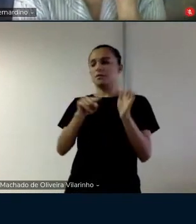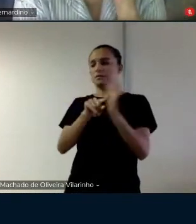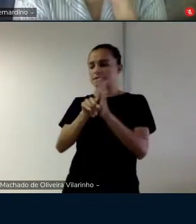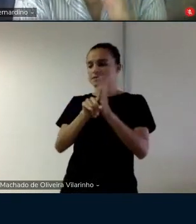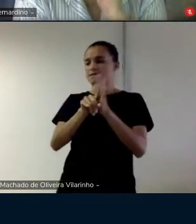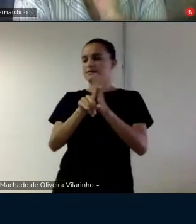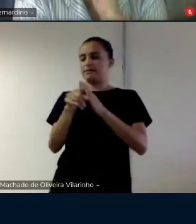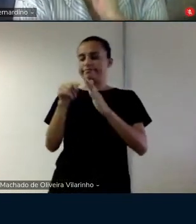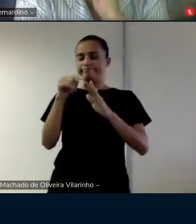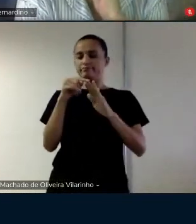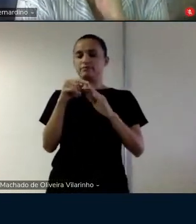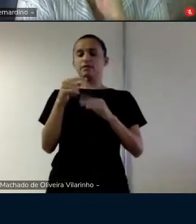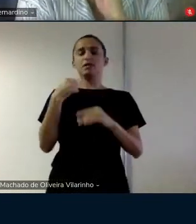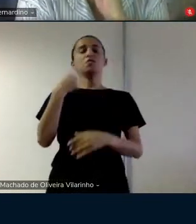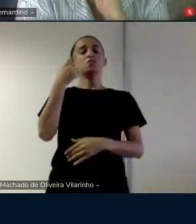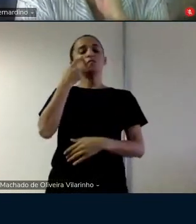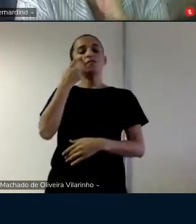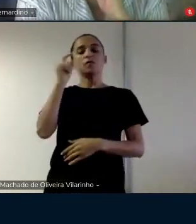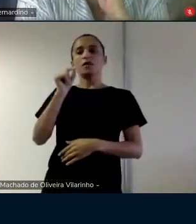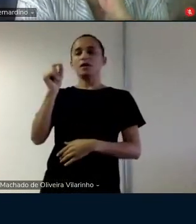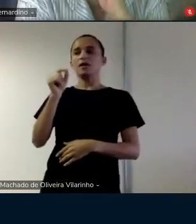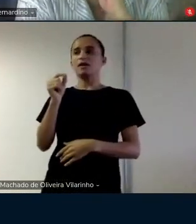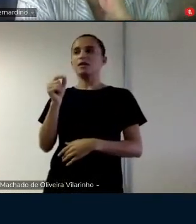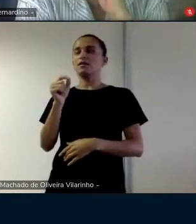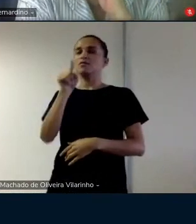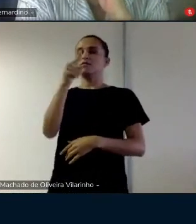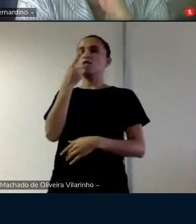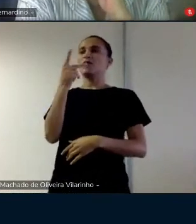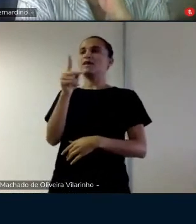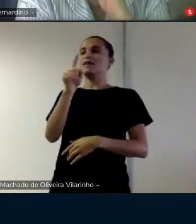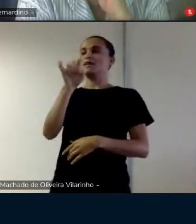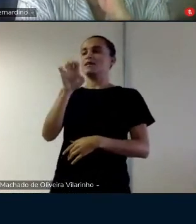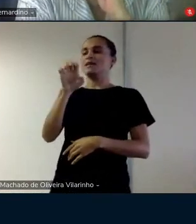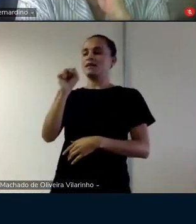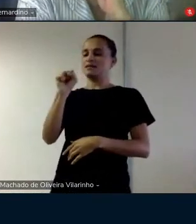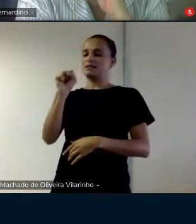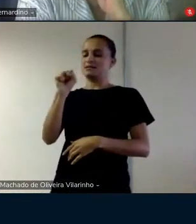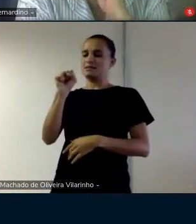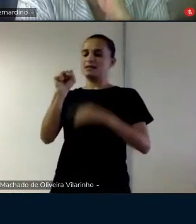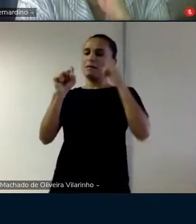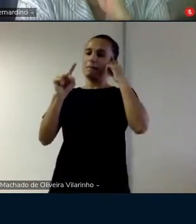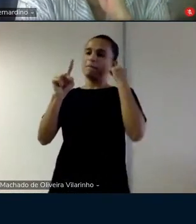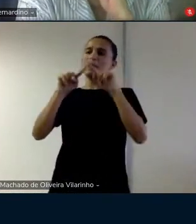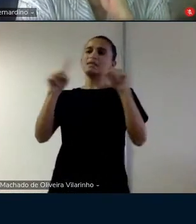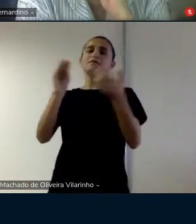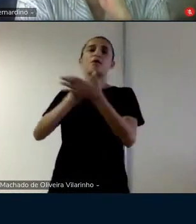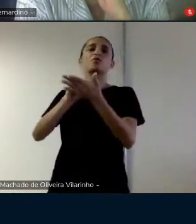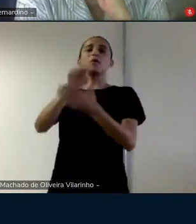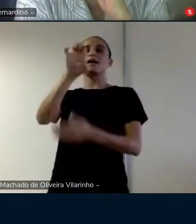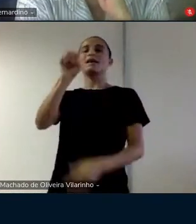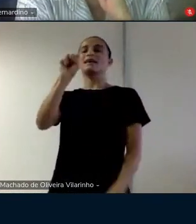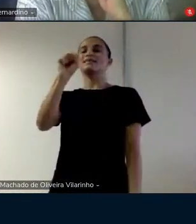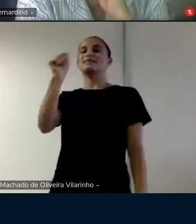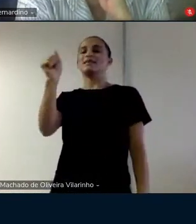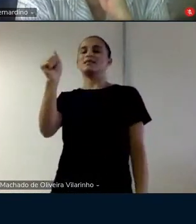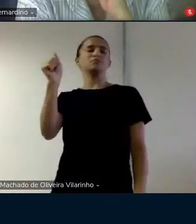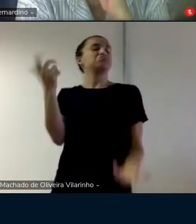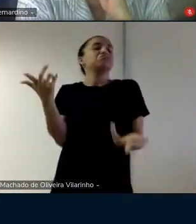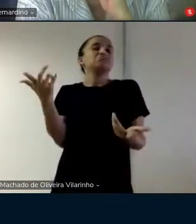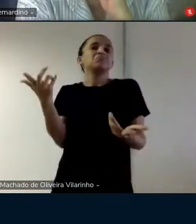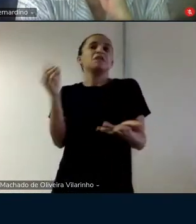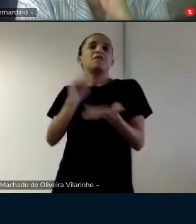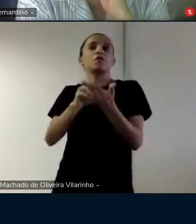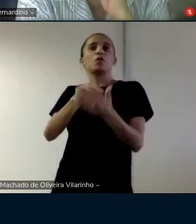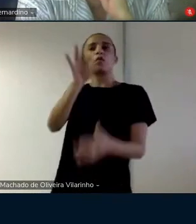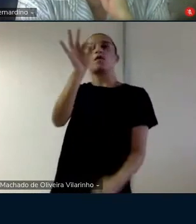eu achei interessante porque você fala do ex mas você não fala do ex por que que não entrou freguês freguês